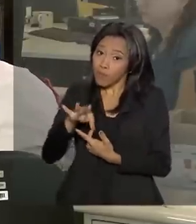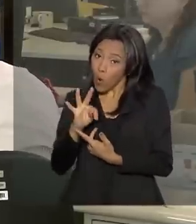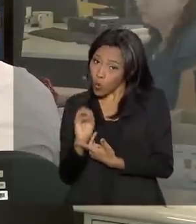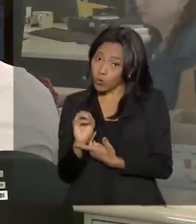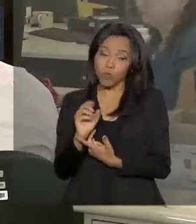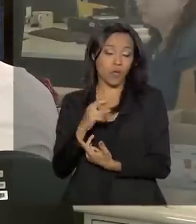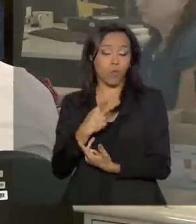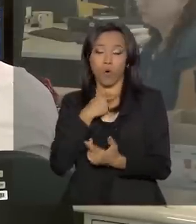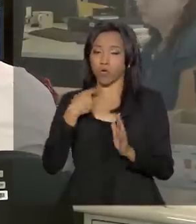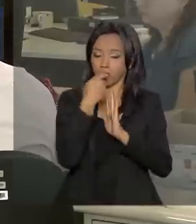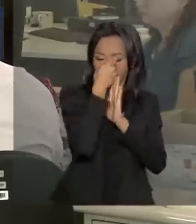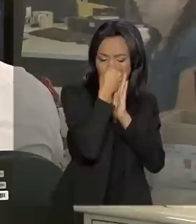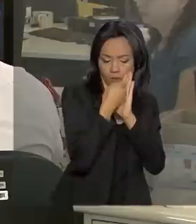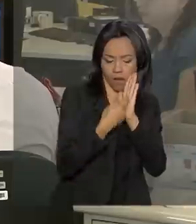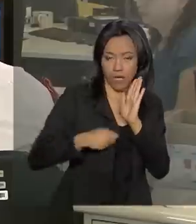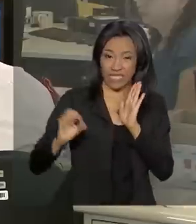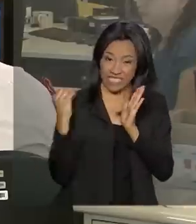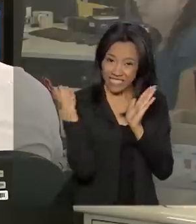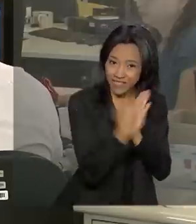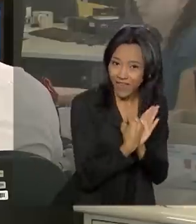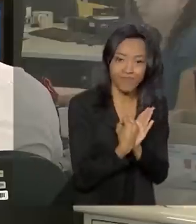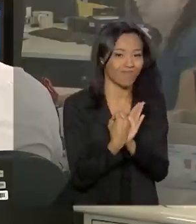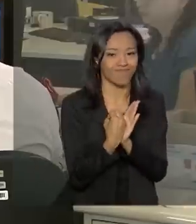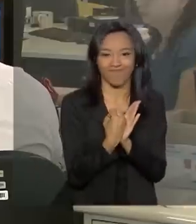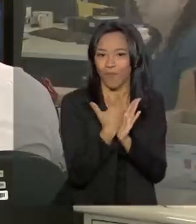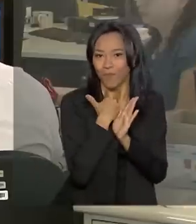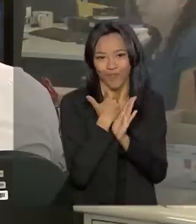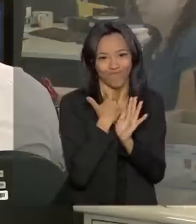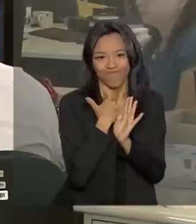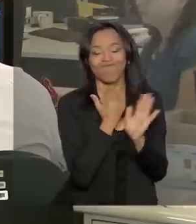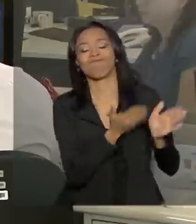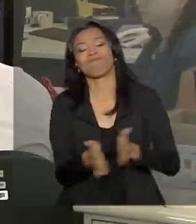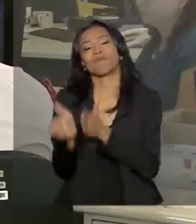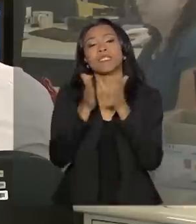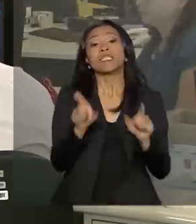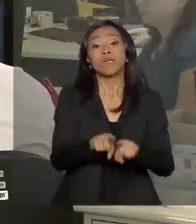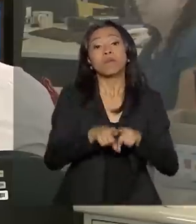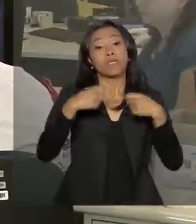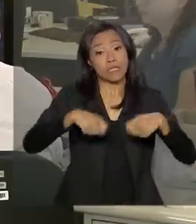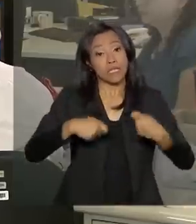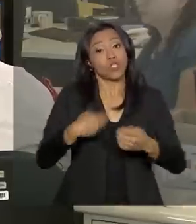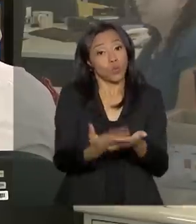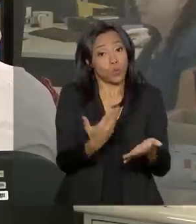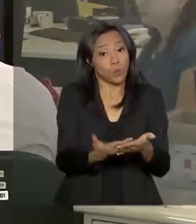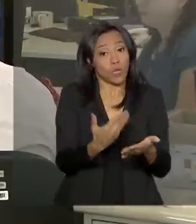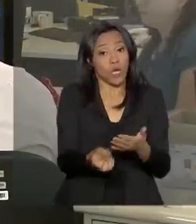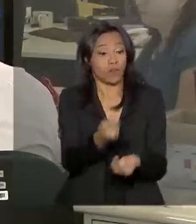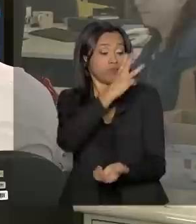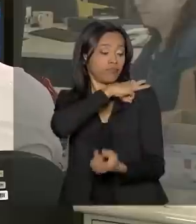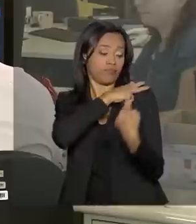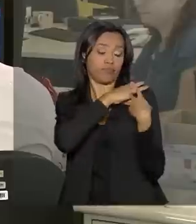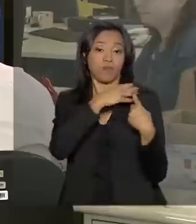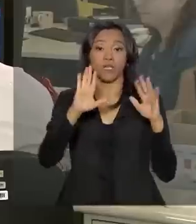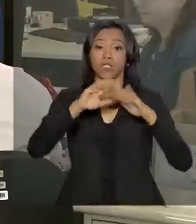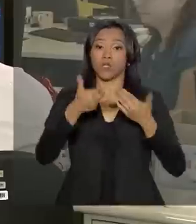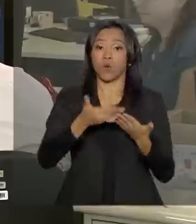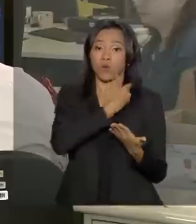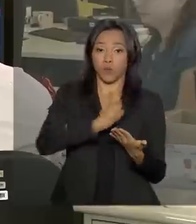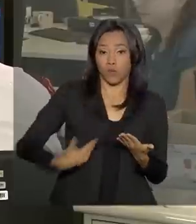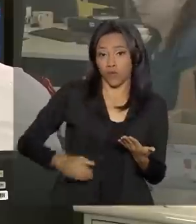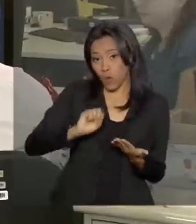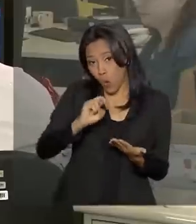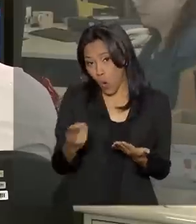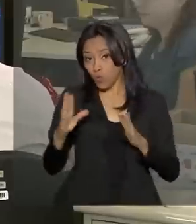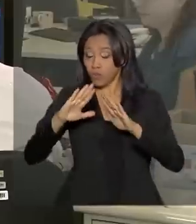pode ter zerado a redação. Os estudantes também precisam ter cursado o ensino médio completo em escola pública ou instituição